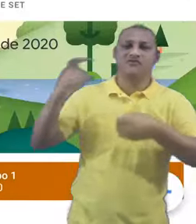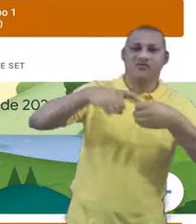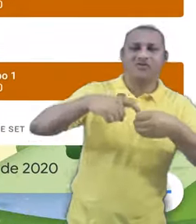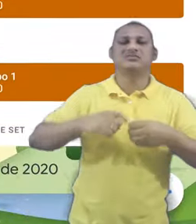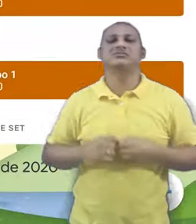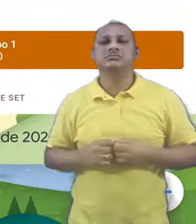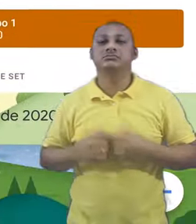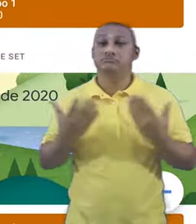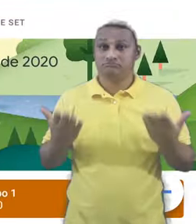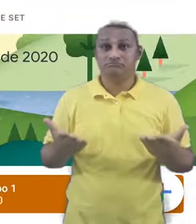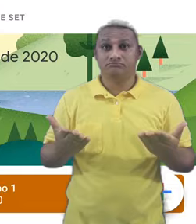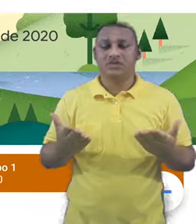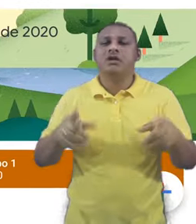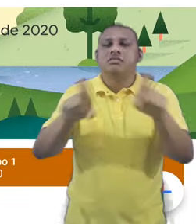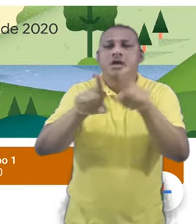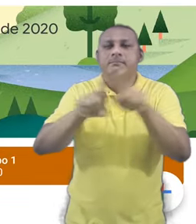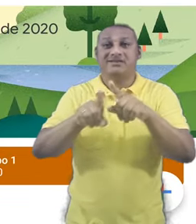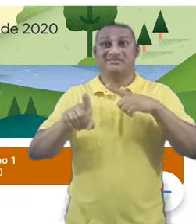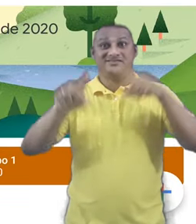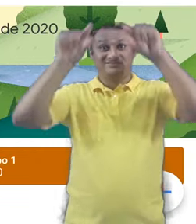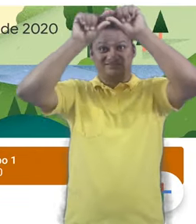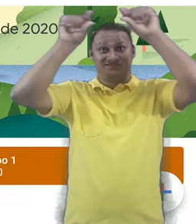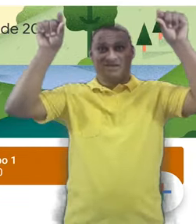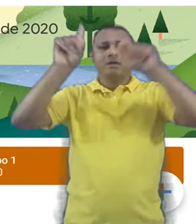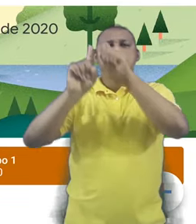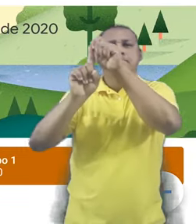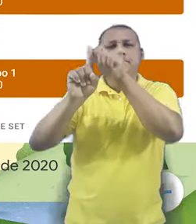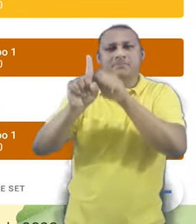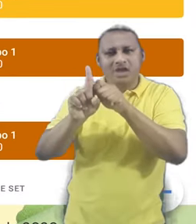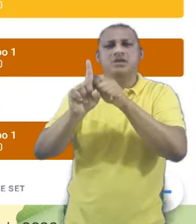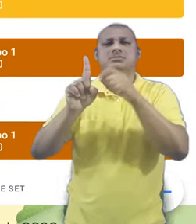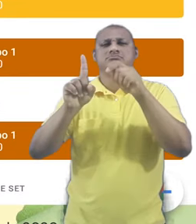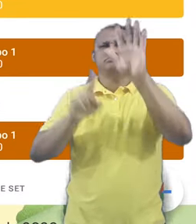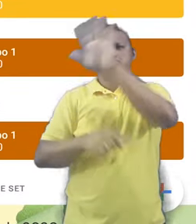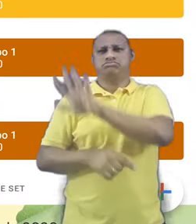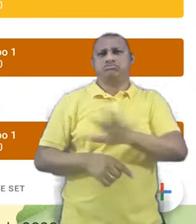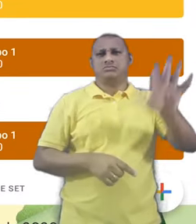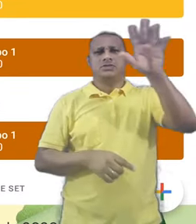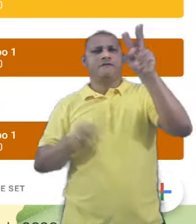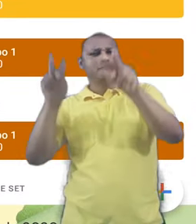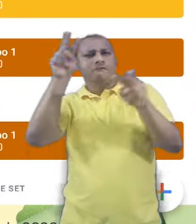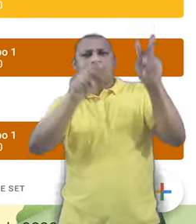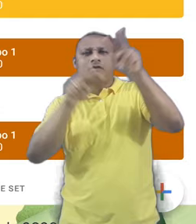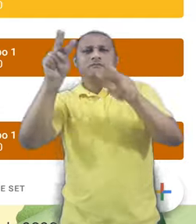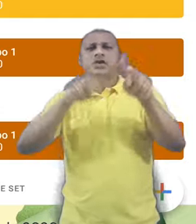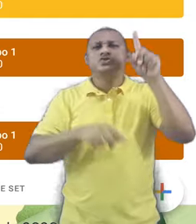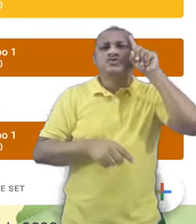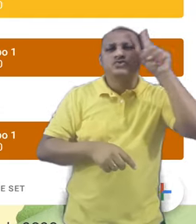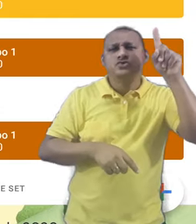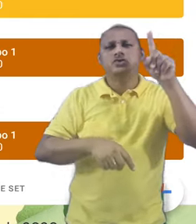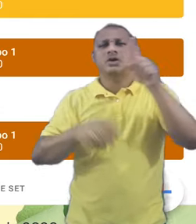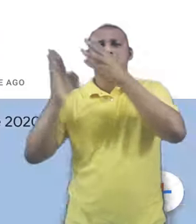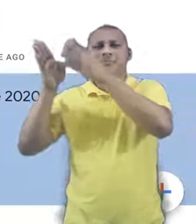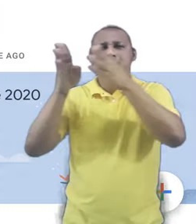Na barra superior da nossa agenda, clicando no mês, temos uma visualização geral dos eventos para esse